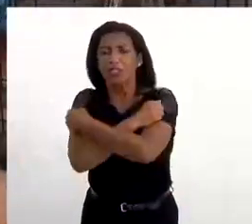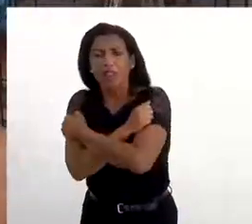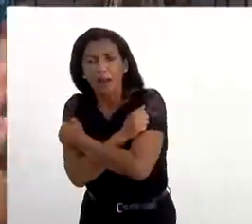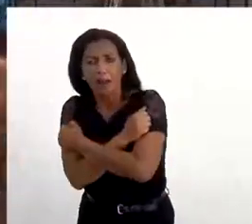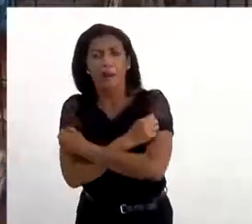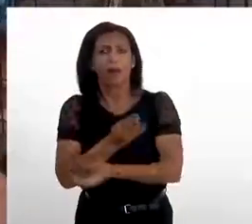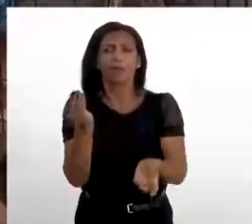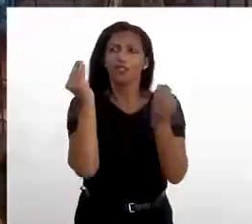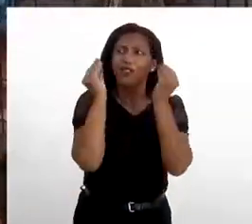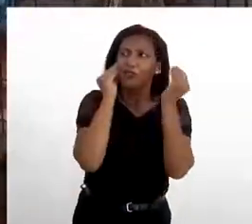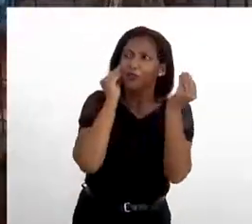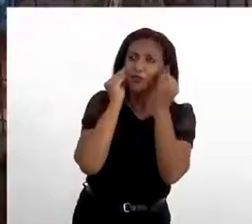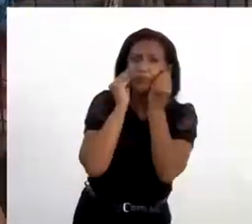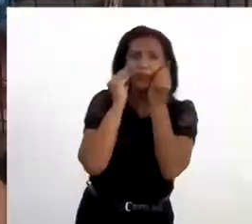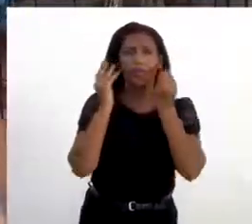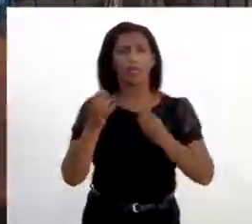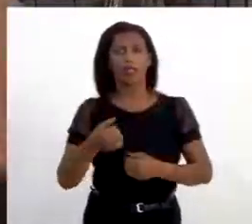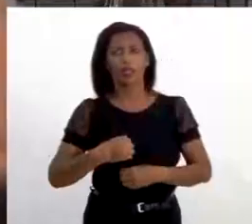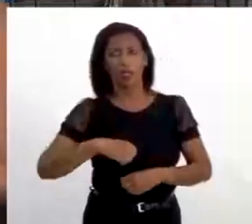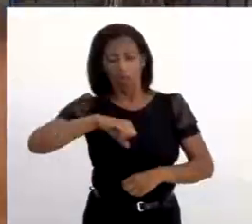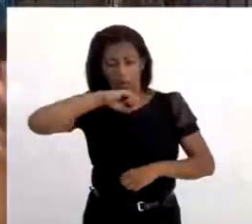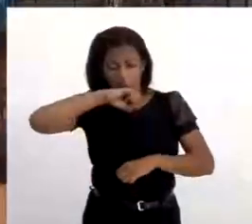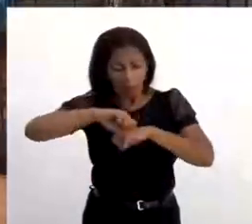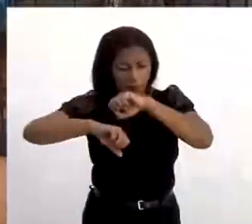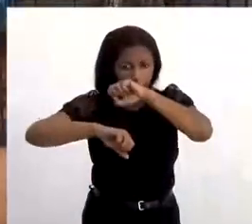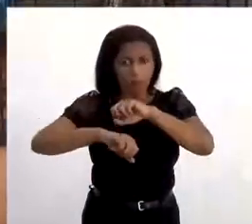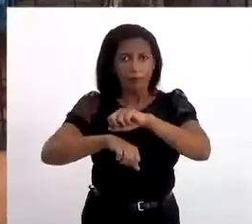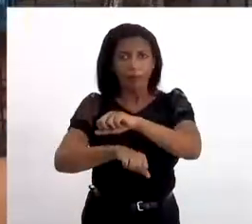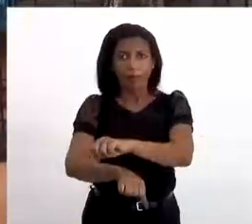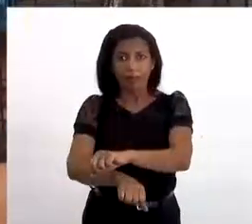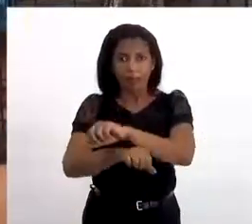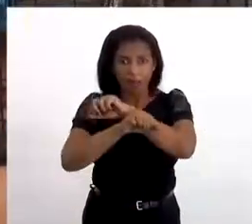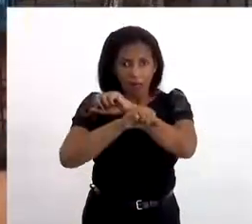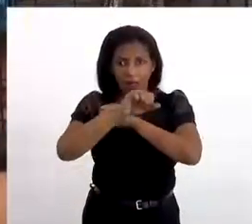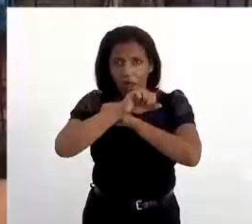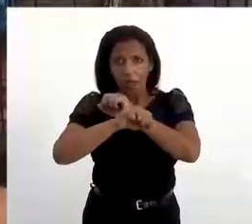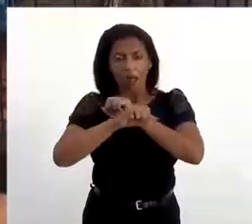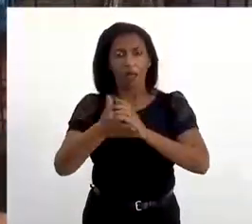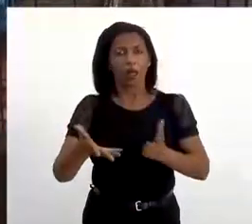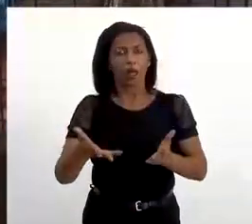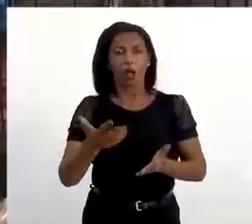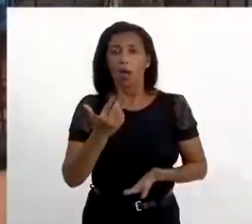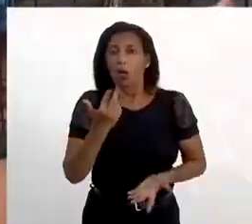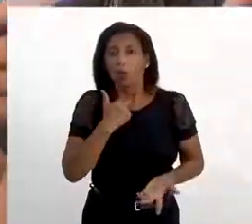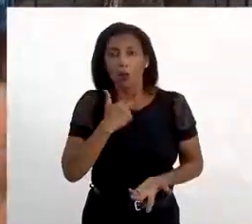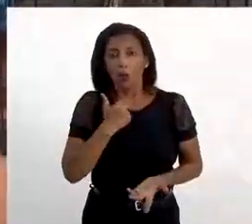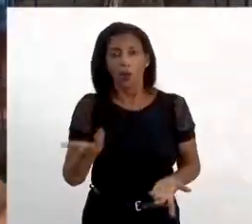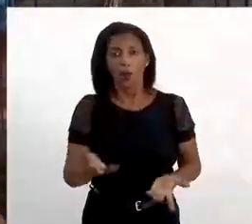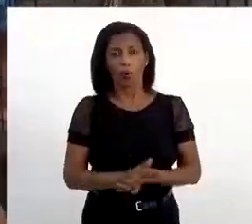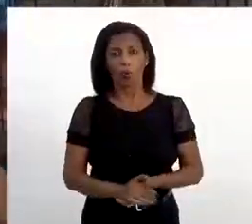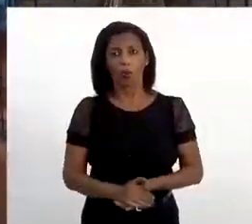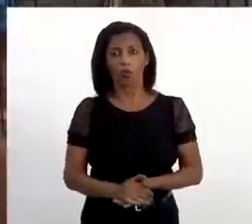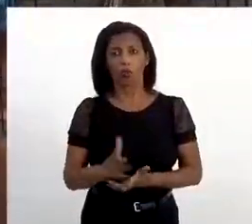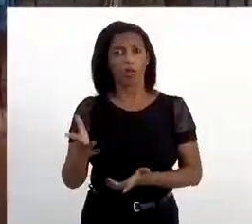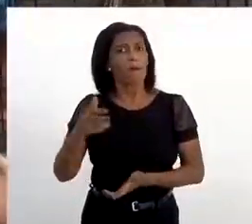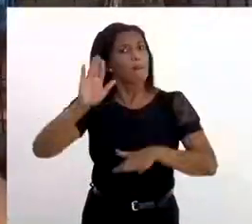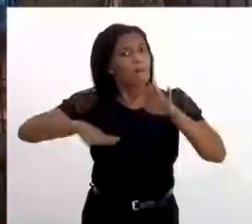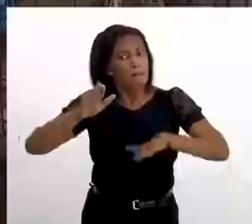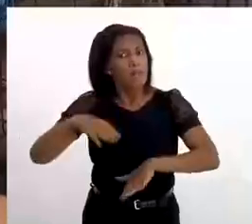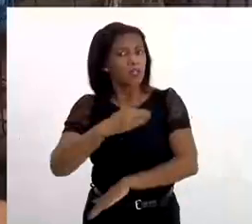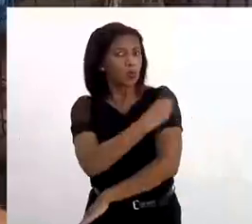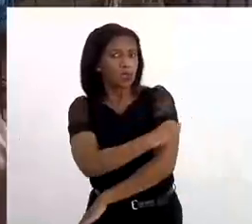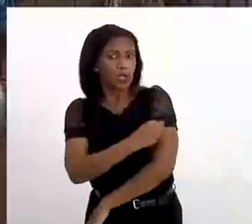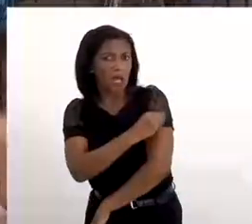nós nos beijamos, nós colocamos bênçãos, beijando as mãos do outro. Então, mesmo que haja álcool em gel, que haja